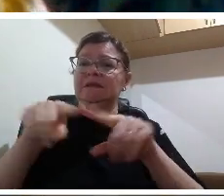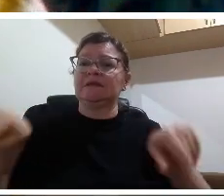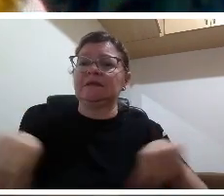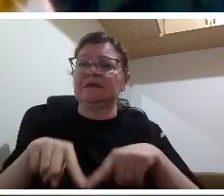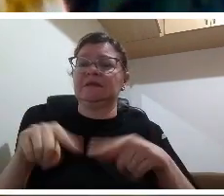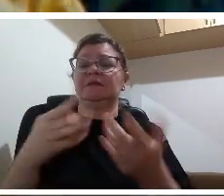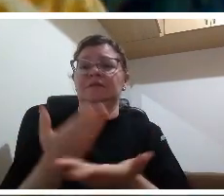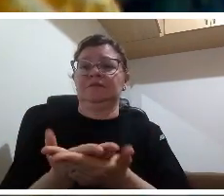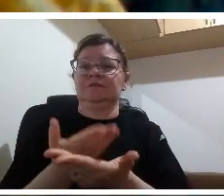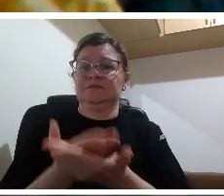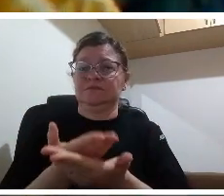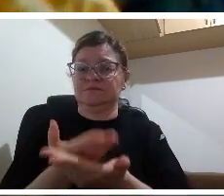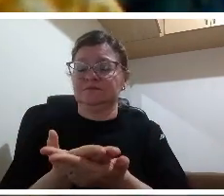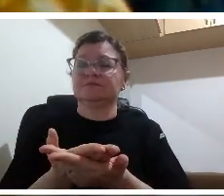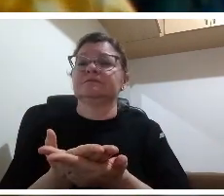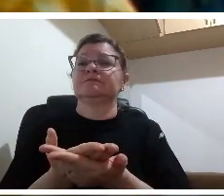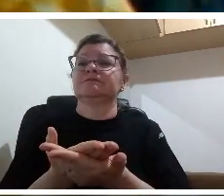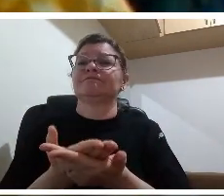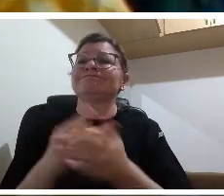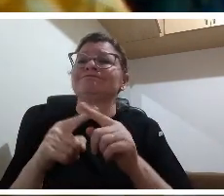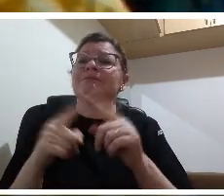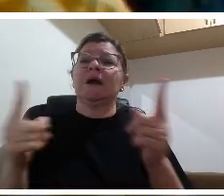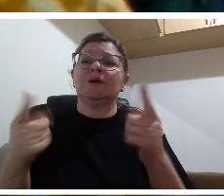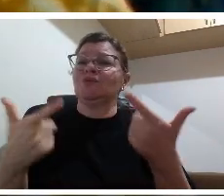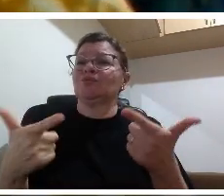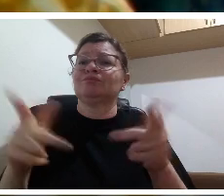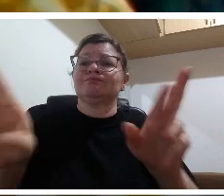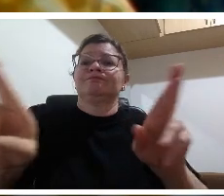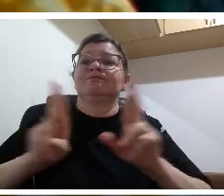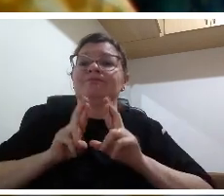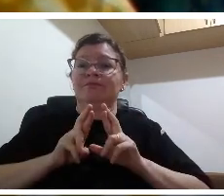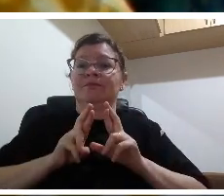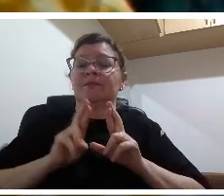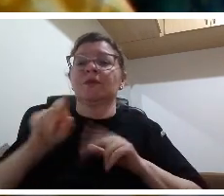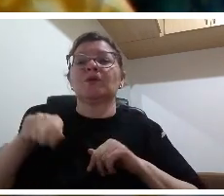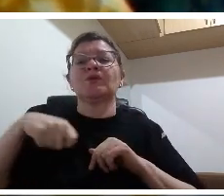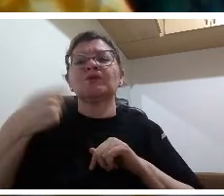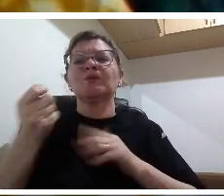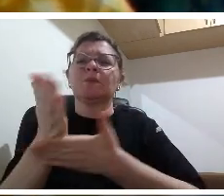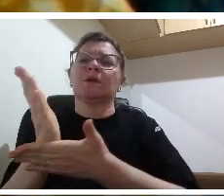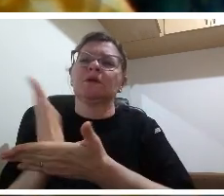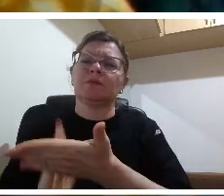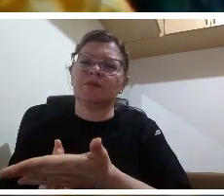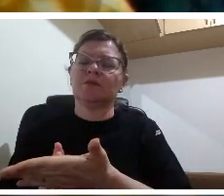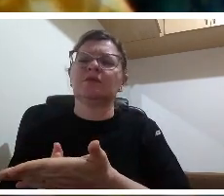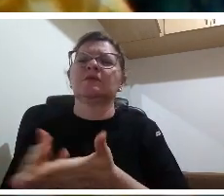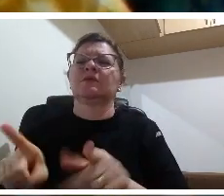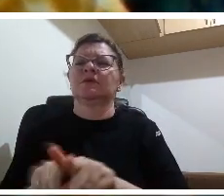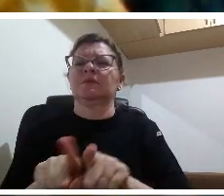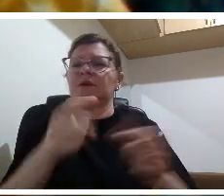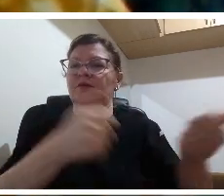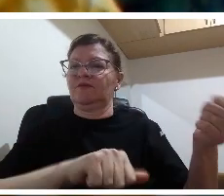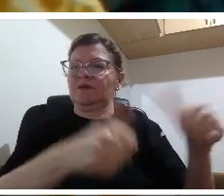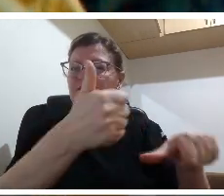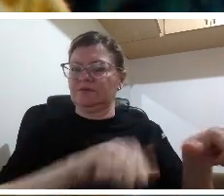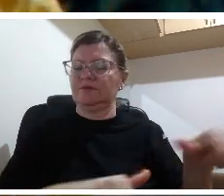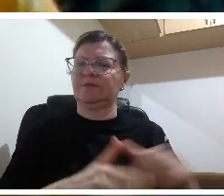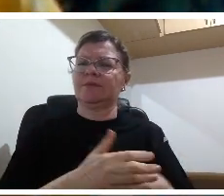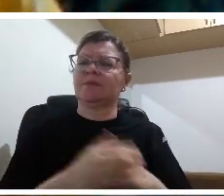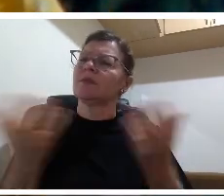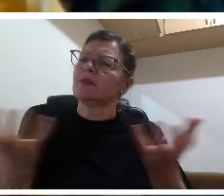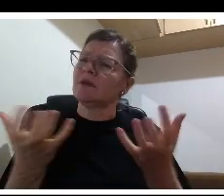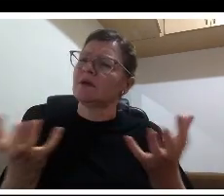fizesse uma um contexto aí em relação a tudo isso para a gente ir caminhando para o fechamento obrigado professor